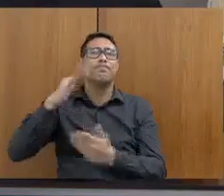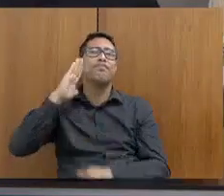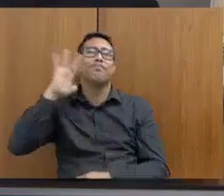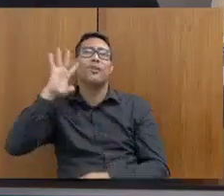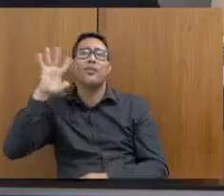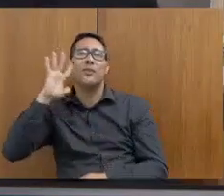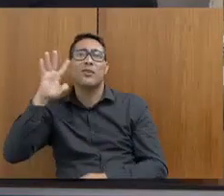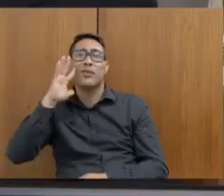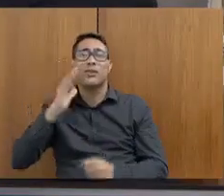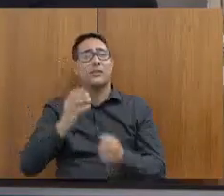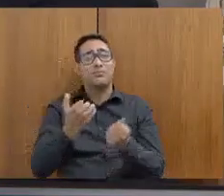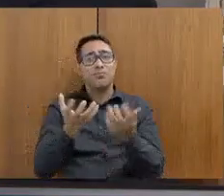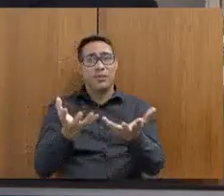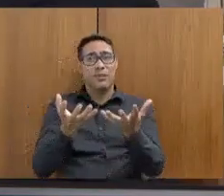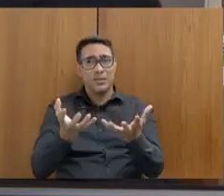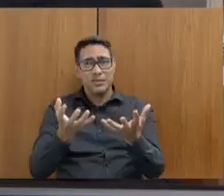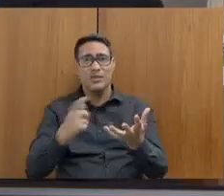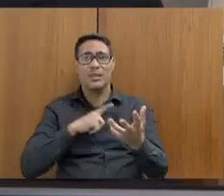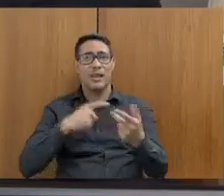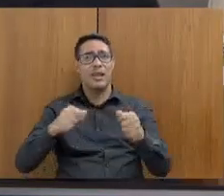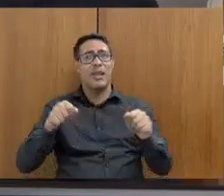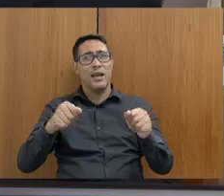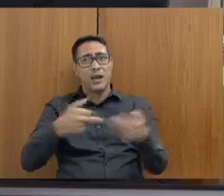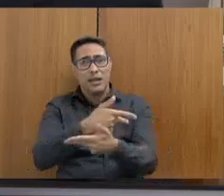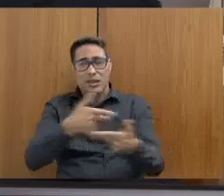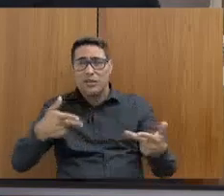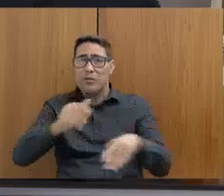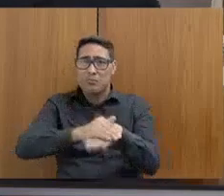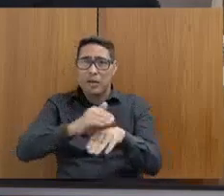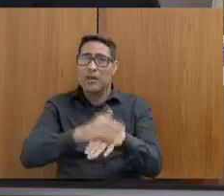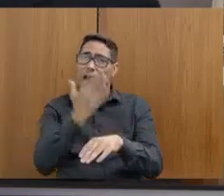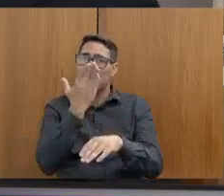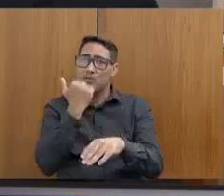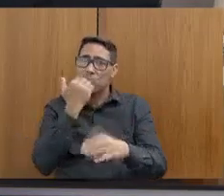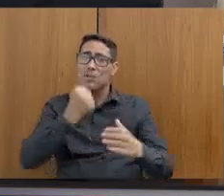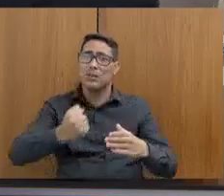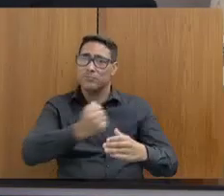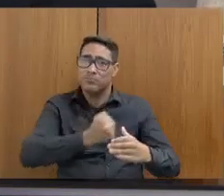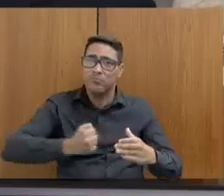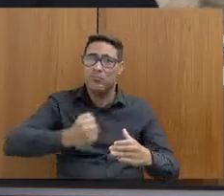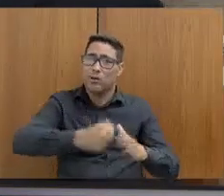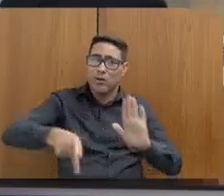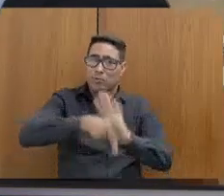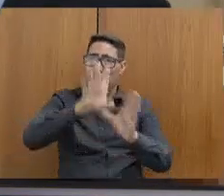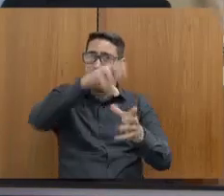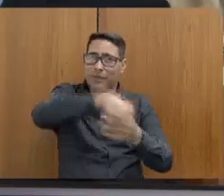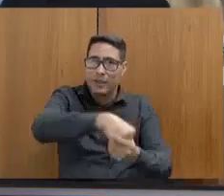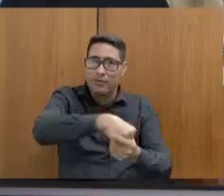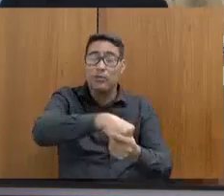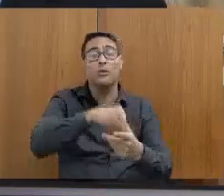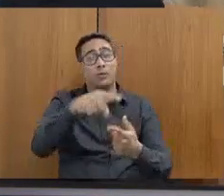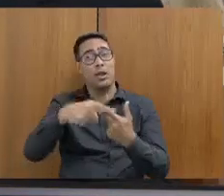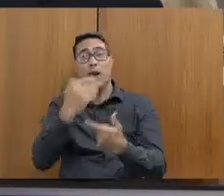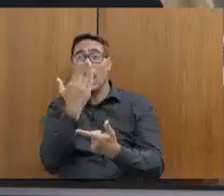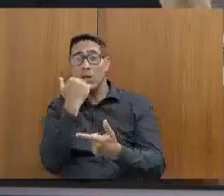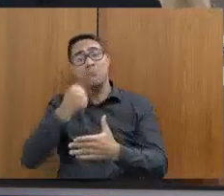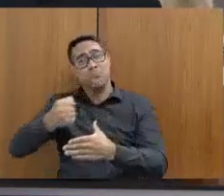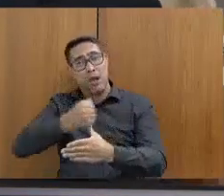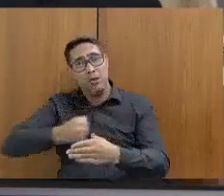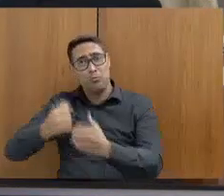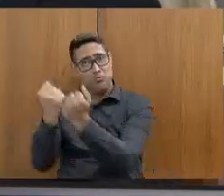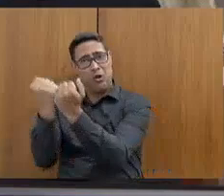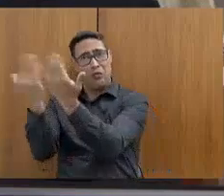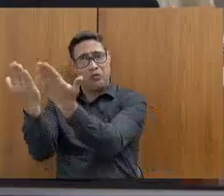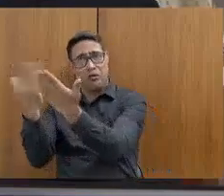prisional as cozinhas administradas, porque a comida transportada realmente é um problema para nós. E a gente já tem um